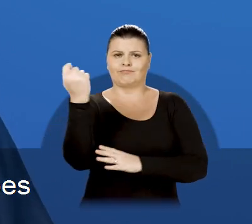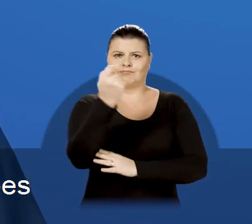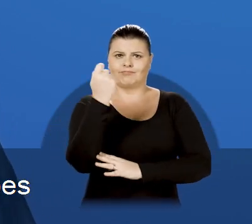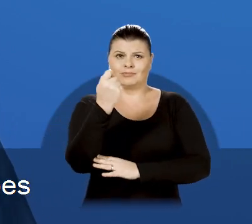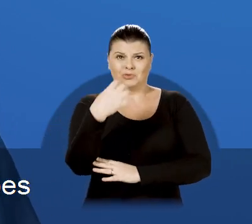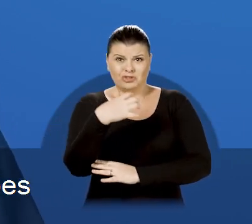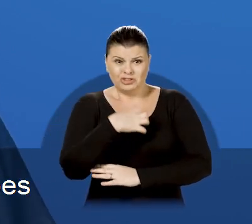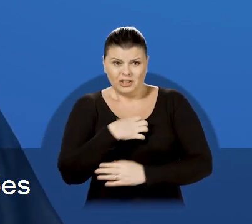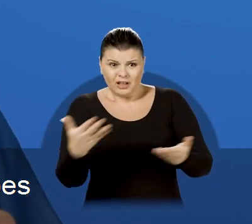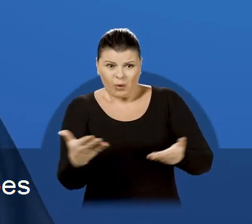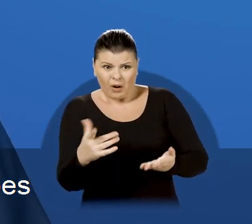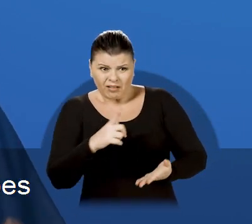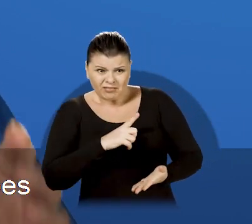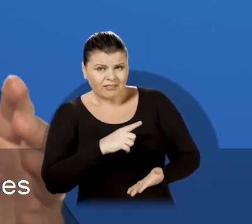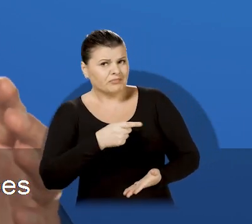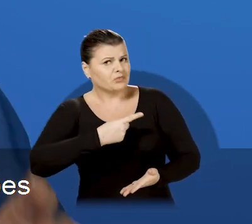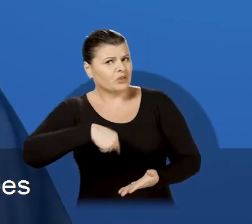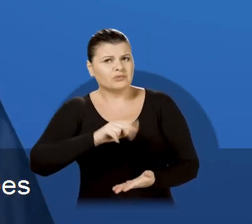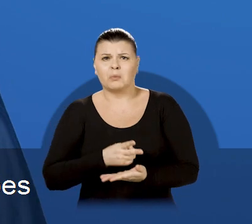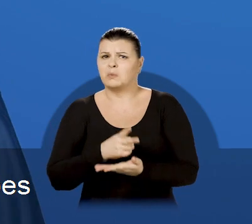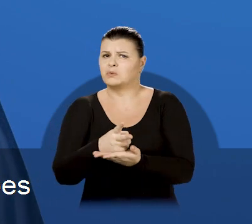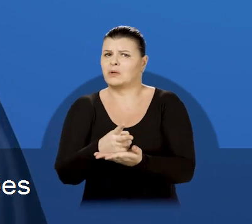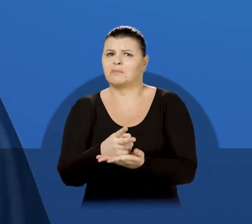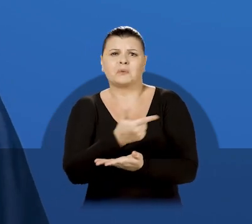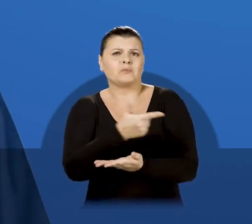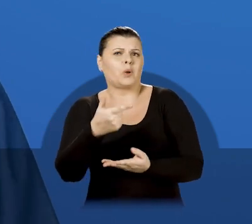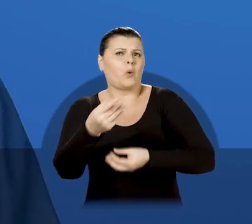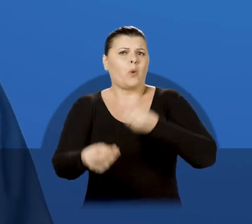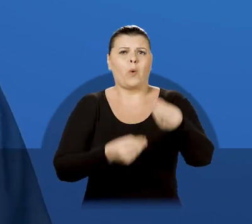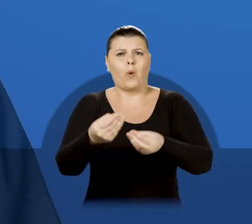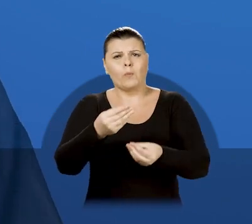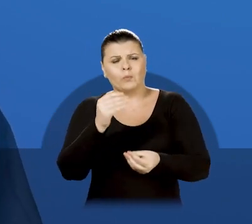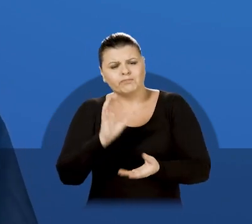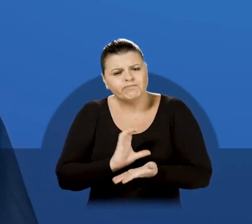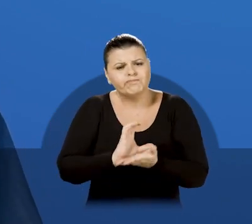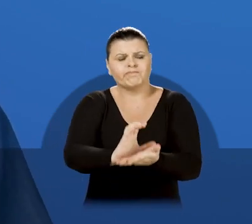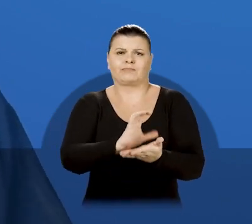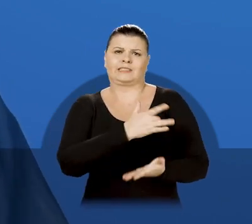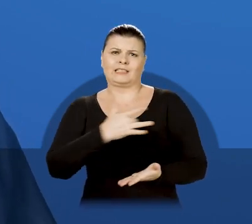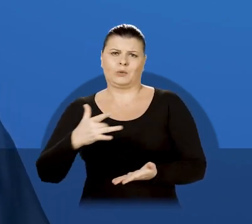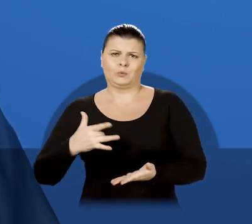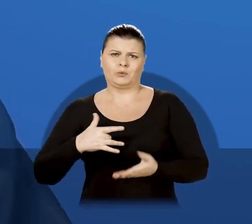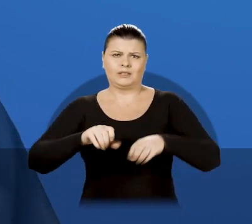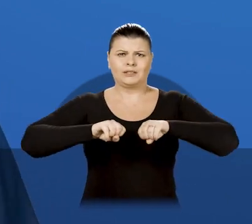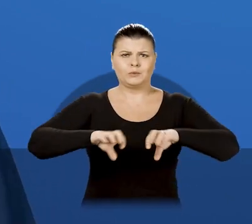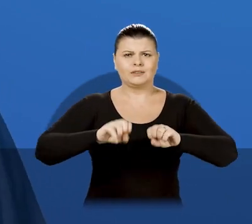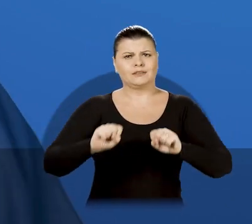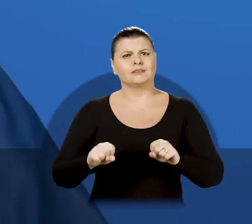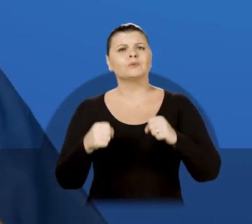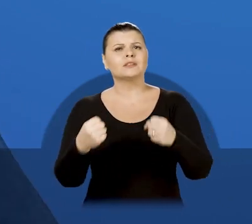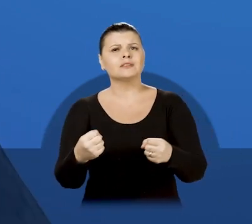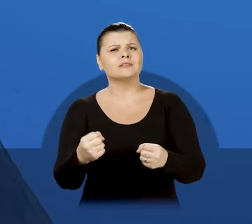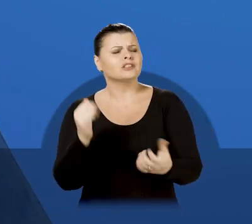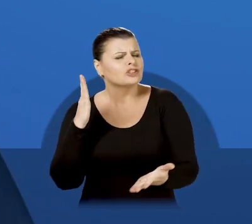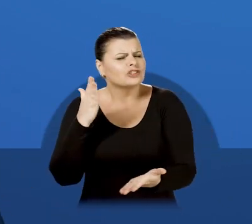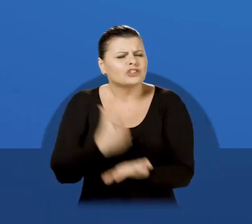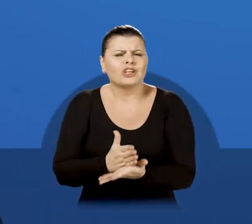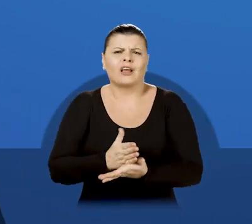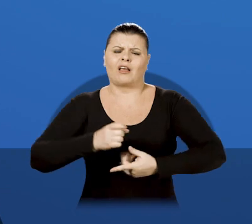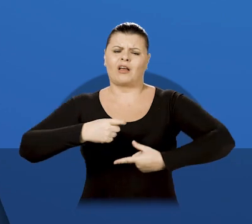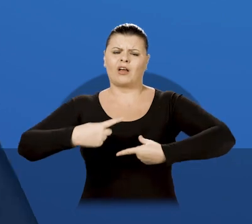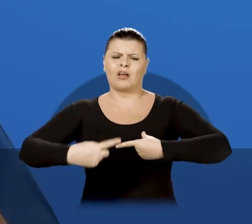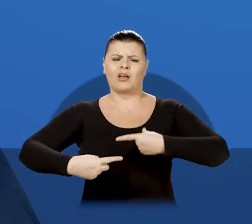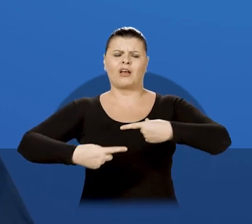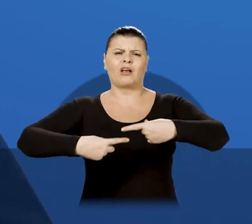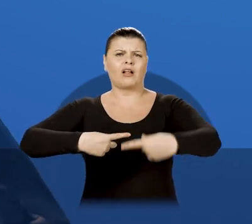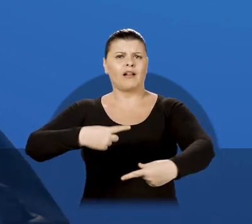Do jeito que está, continuaremos sem as mínimas condições de investir em saúde, educação e segurança. Chega de empurrar